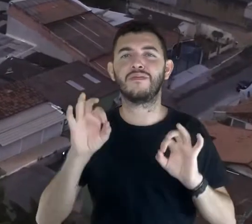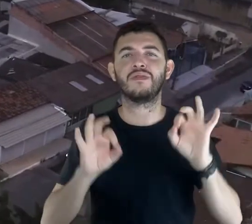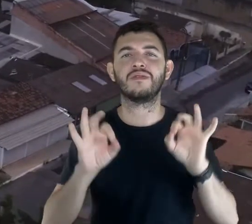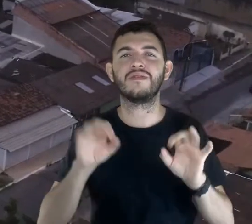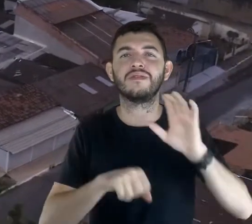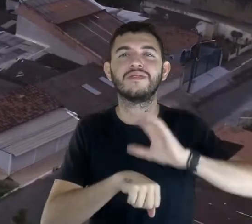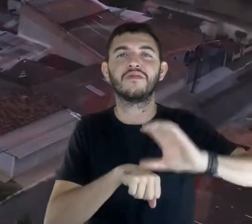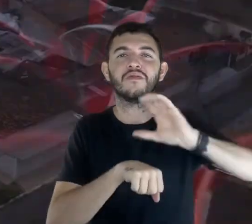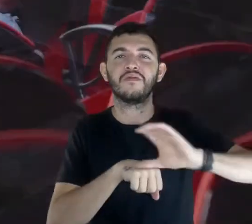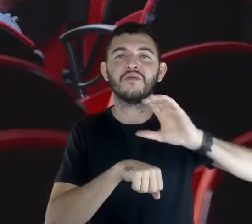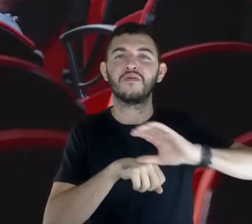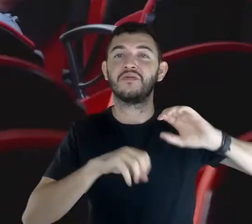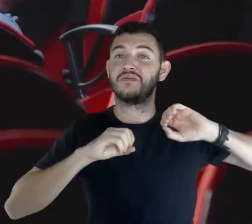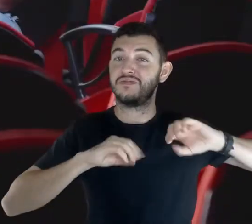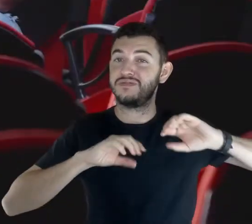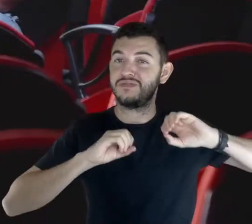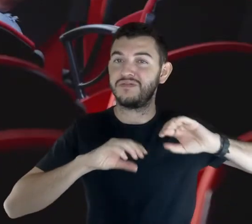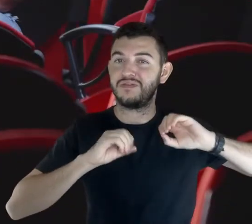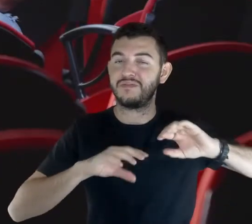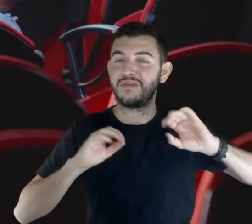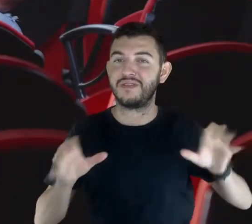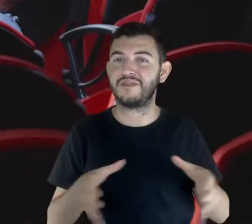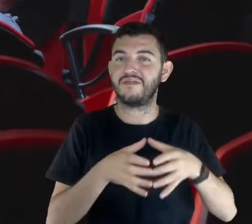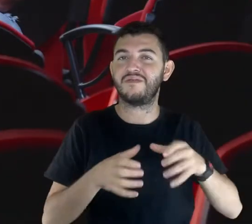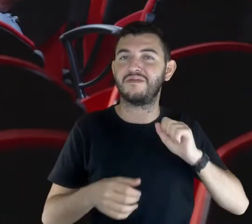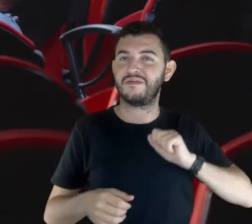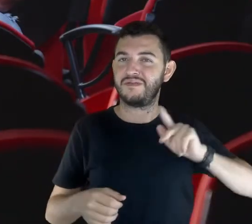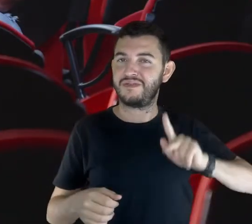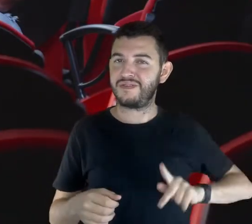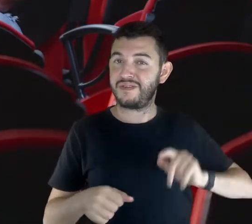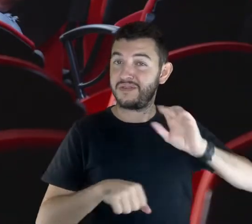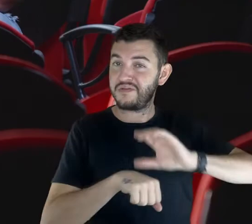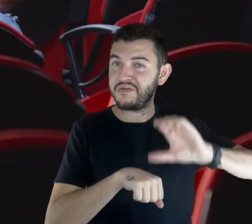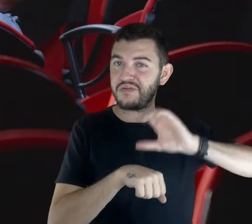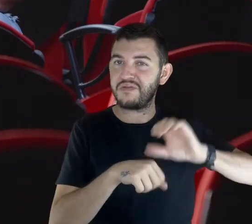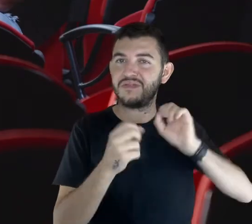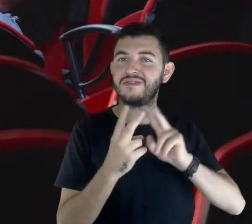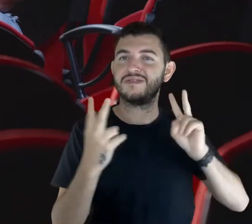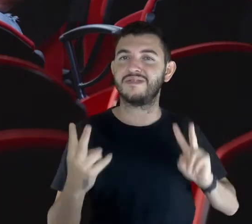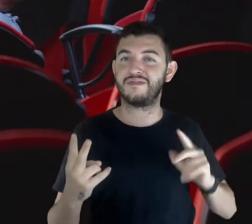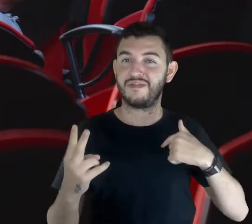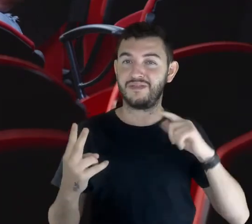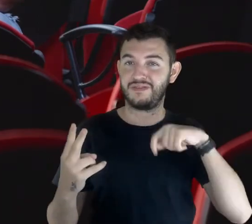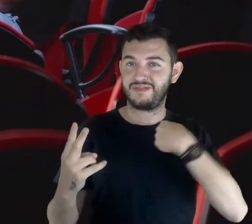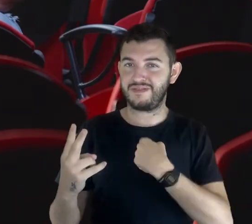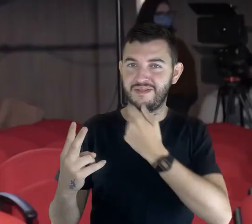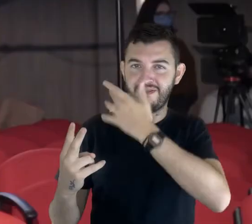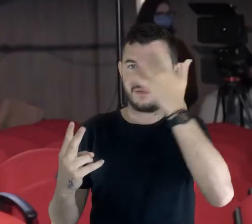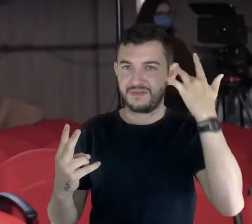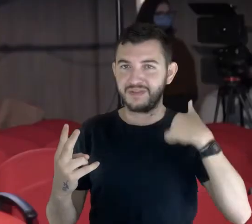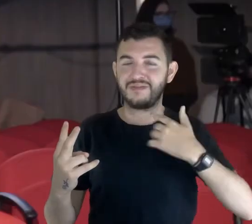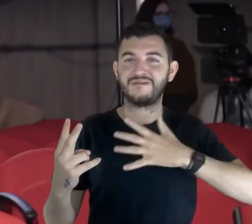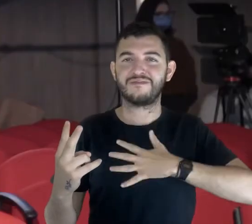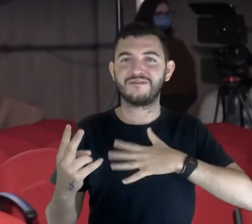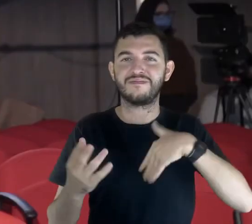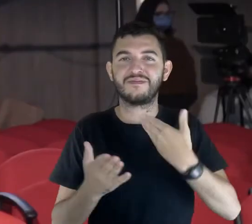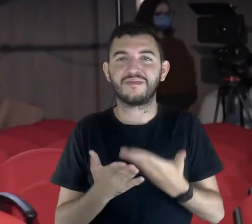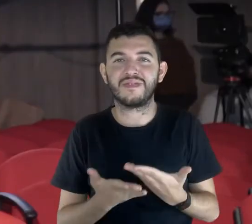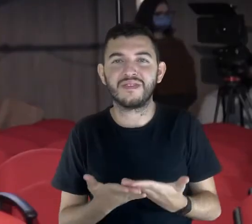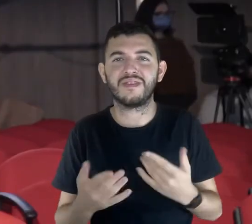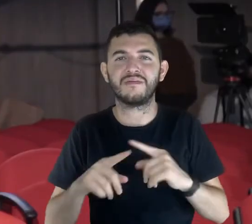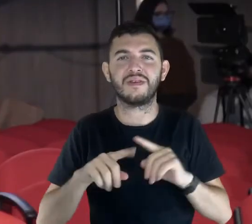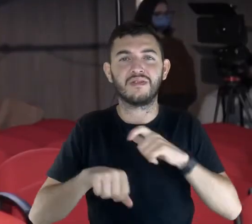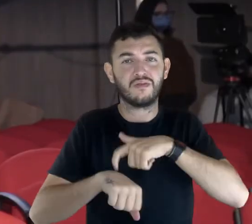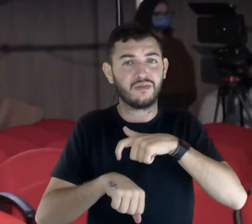nós realizamos curso de formação com os nossos aposentados, foi um curso virtual. Eu sou uma pessoa que eu gosto muito de